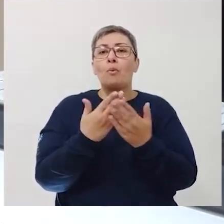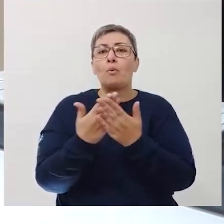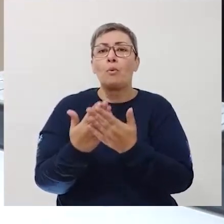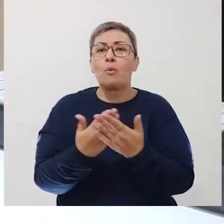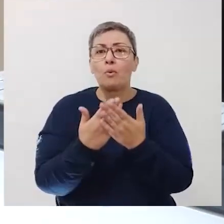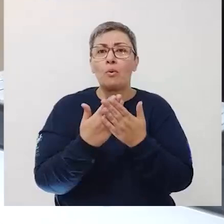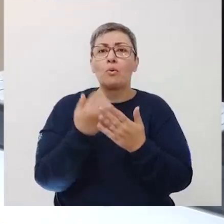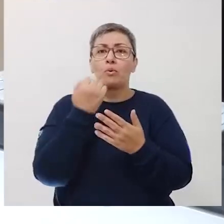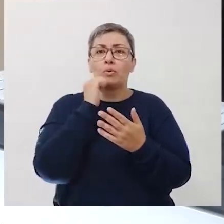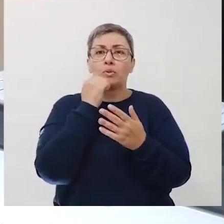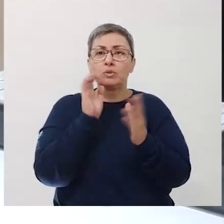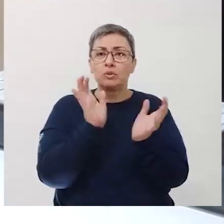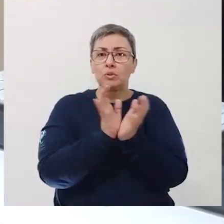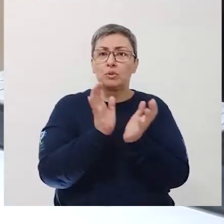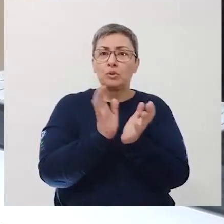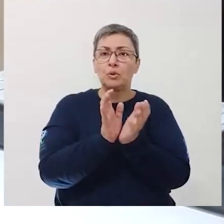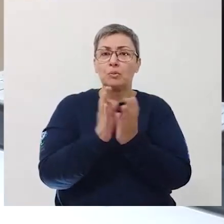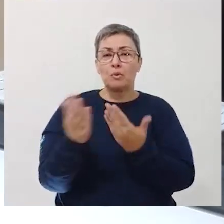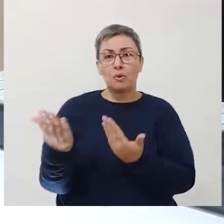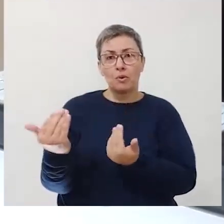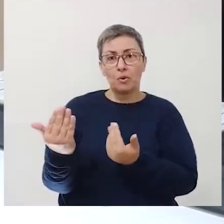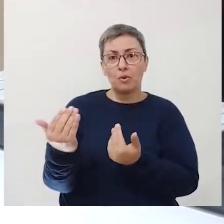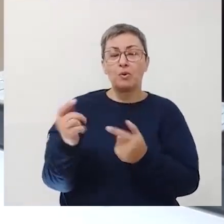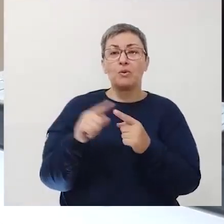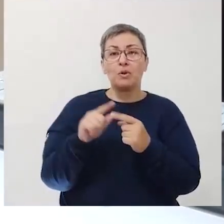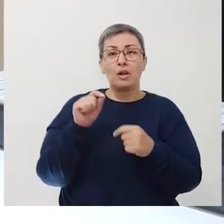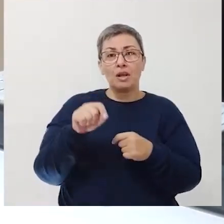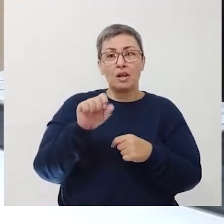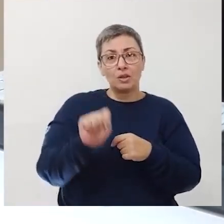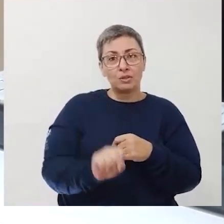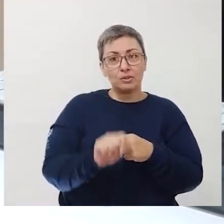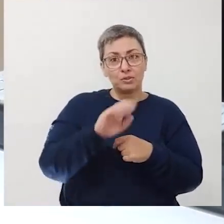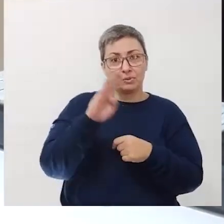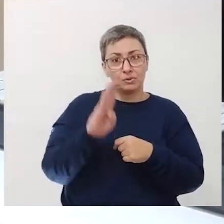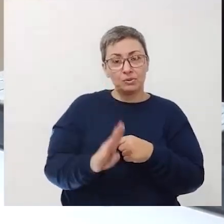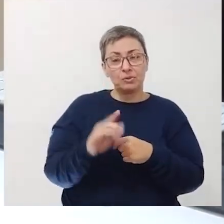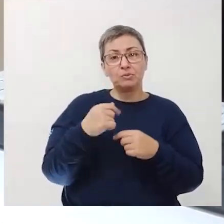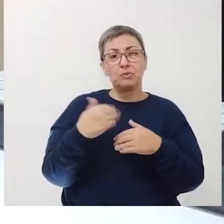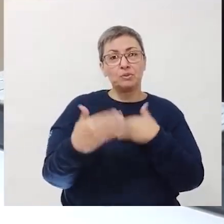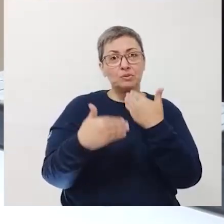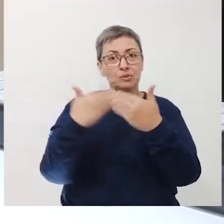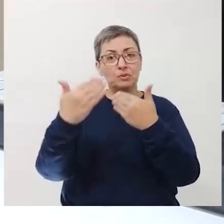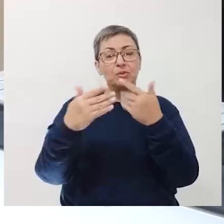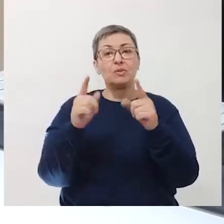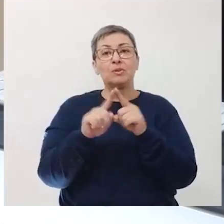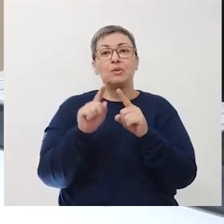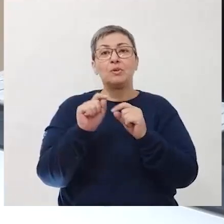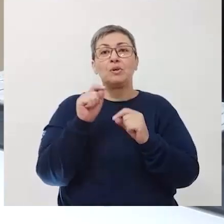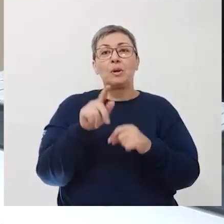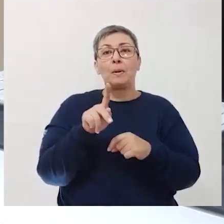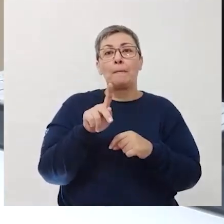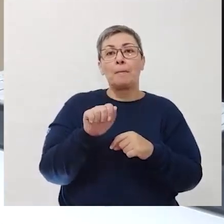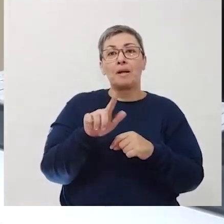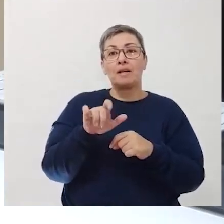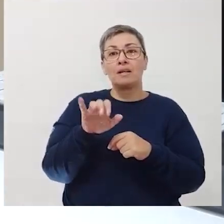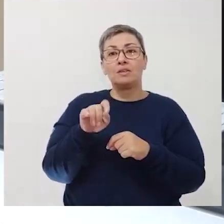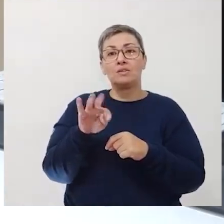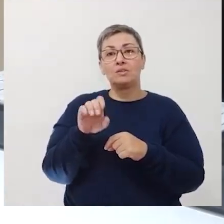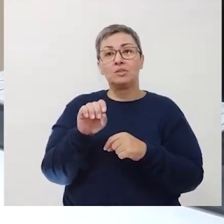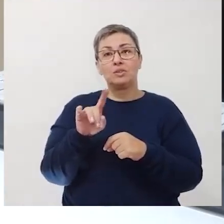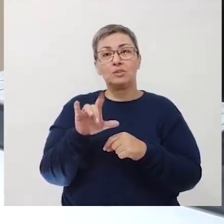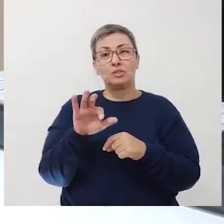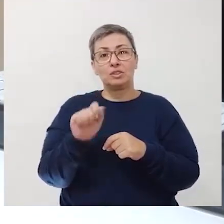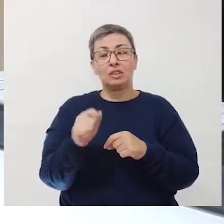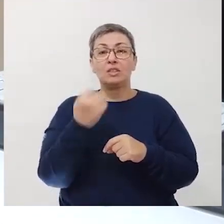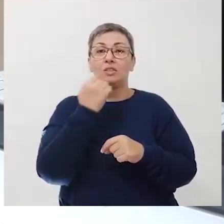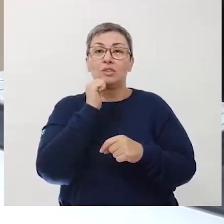trabalho científico de um grupo de jovens cientistas aqui do sul do Brasil que desenvolvem a paleontologia, que